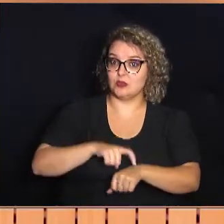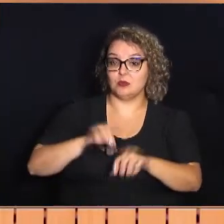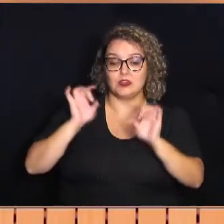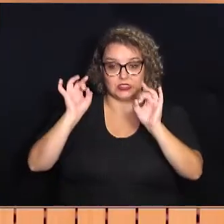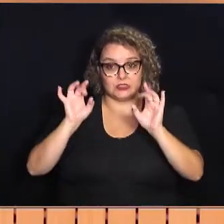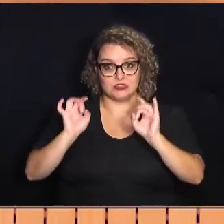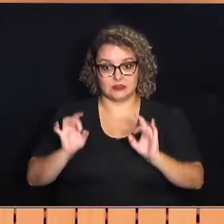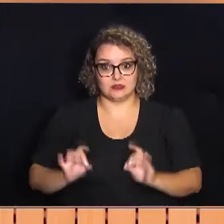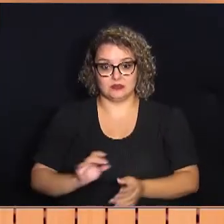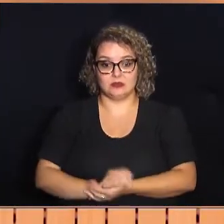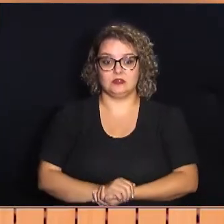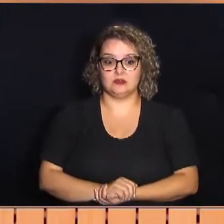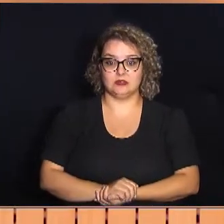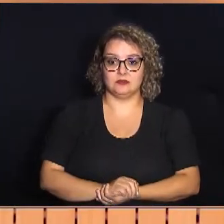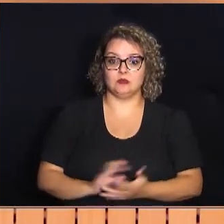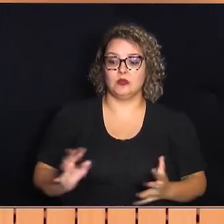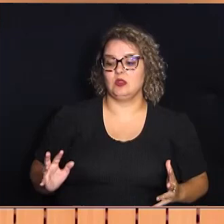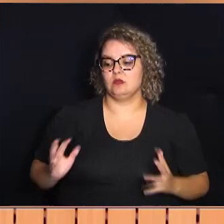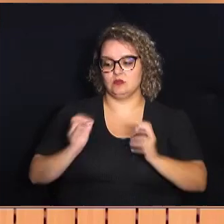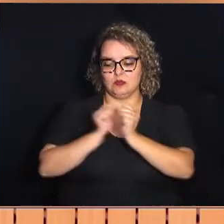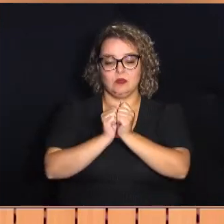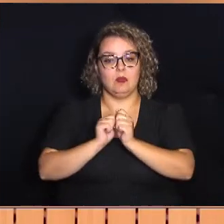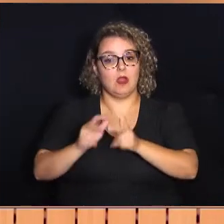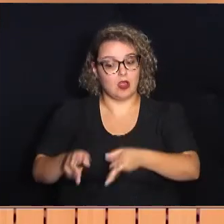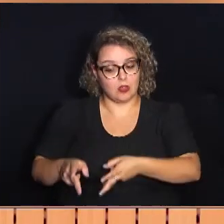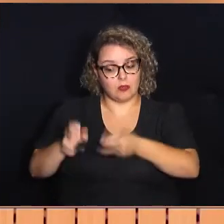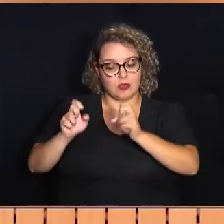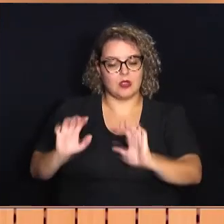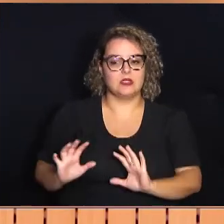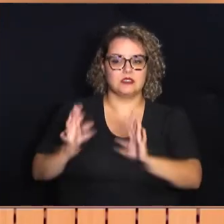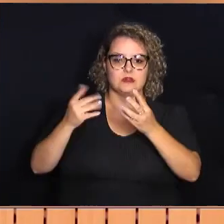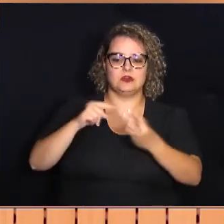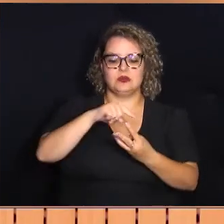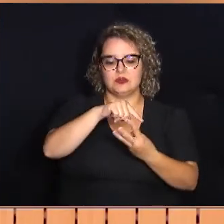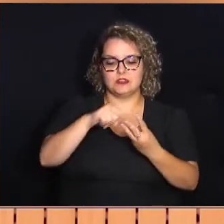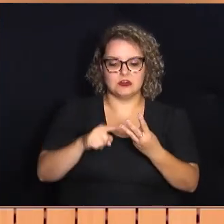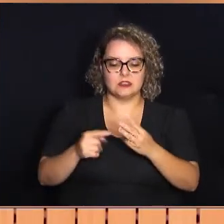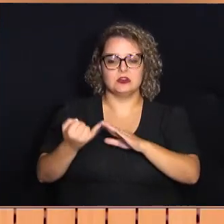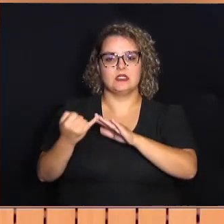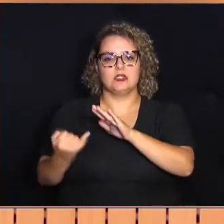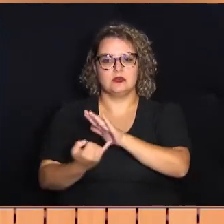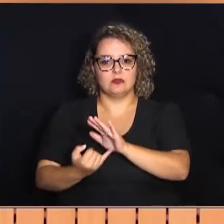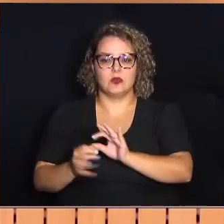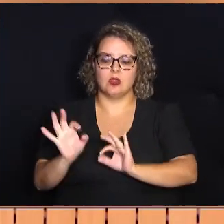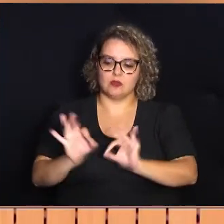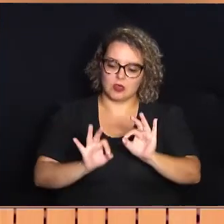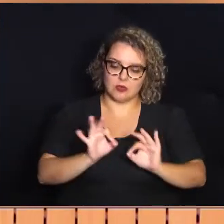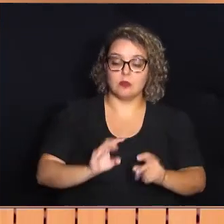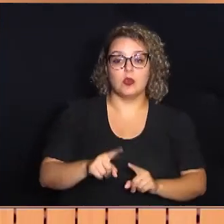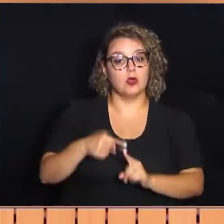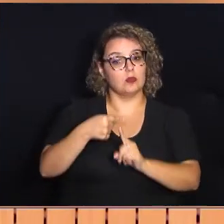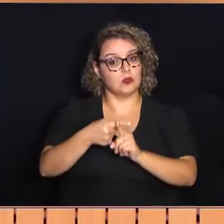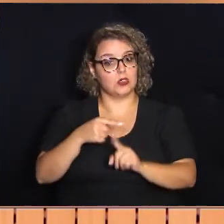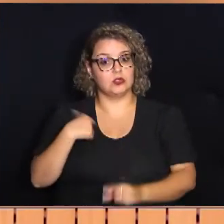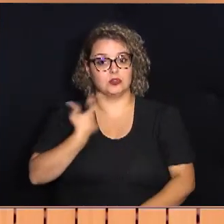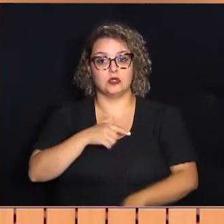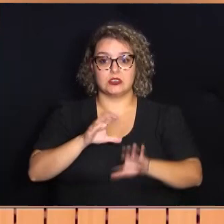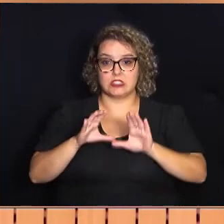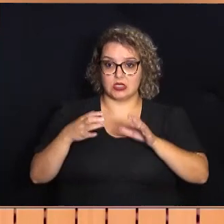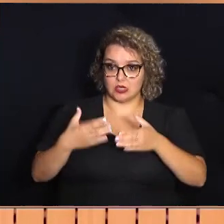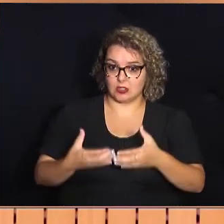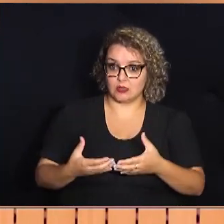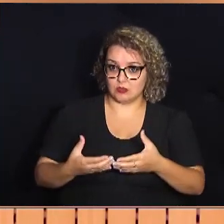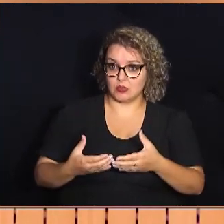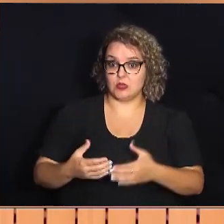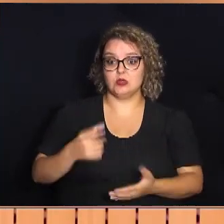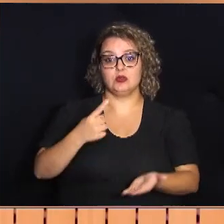é um momento muito especial, pois nos unimos para reconhecer e celebrar três instituições que têm moldado positivamente nossa